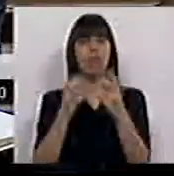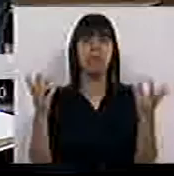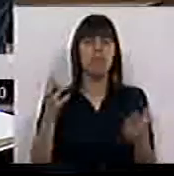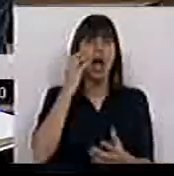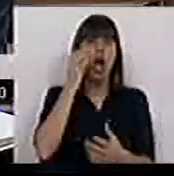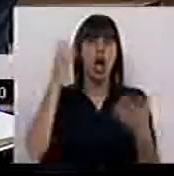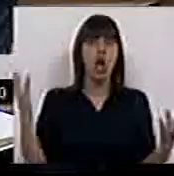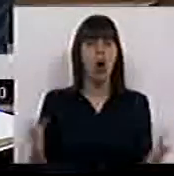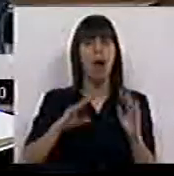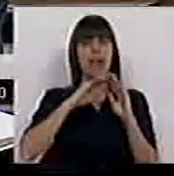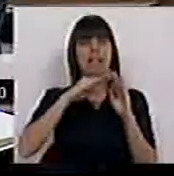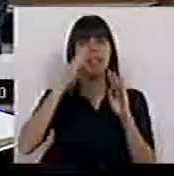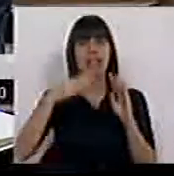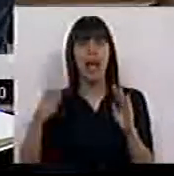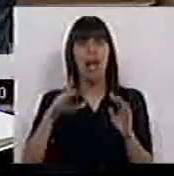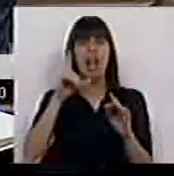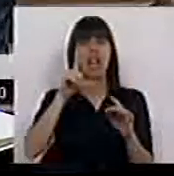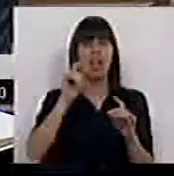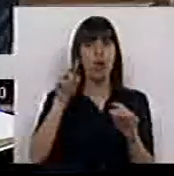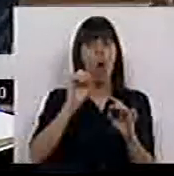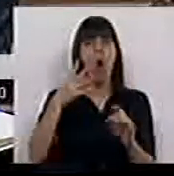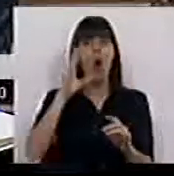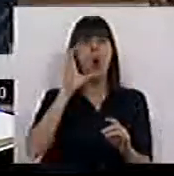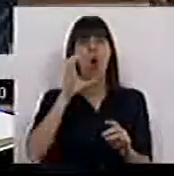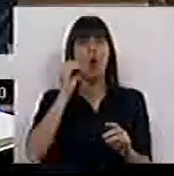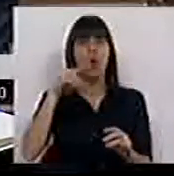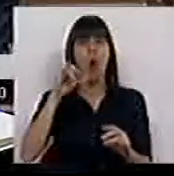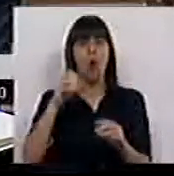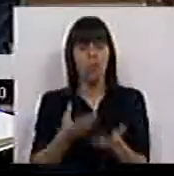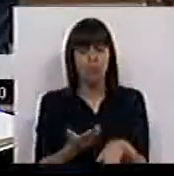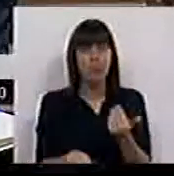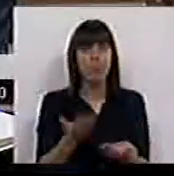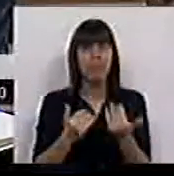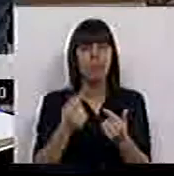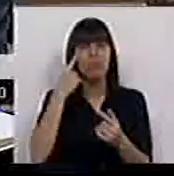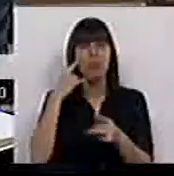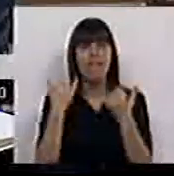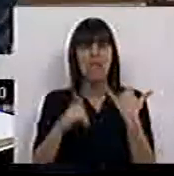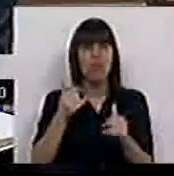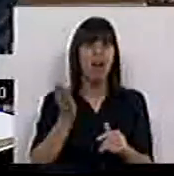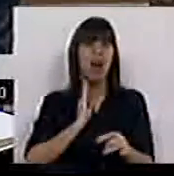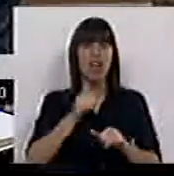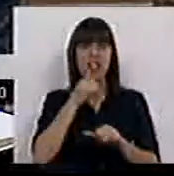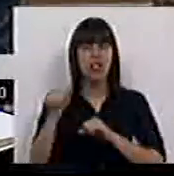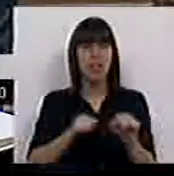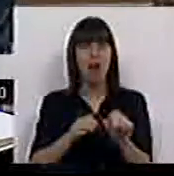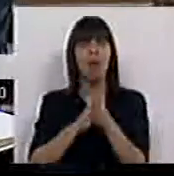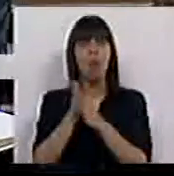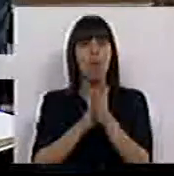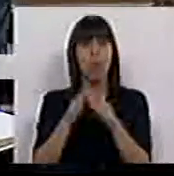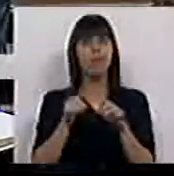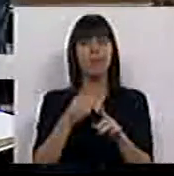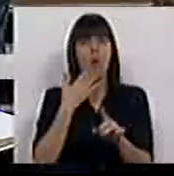elas sejam à Angola, à Serra Lioa ou ao Congo. Estes foram diamantes extraídos pela violência, pela escravatura, pela exploração